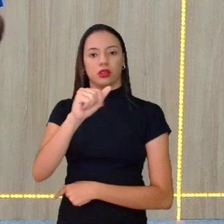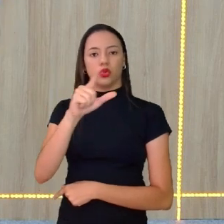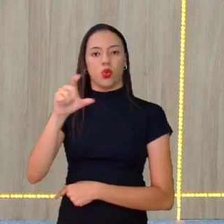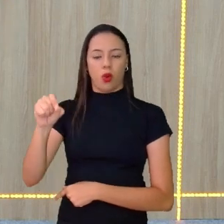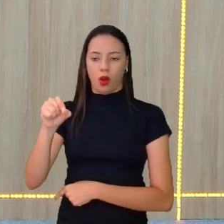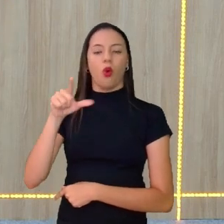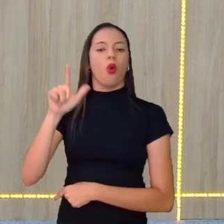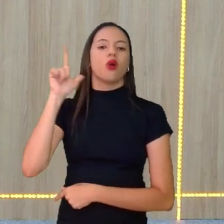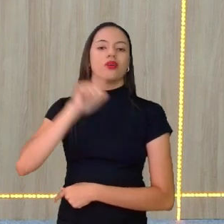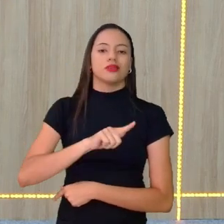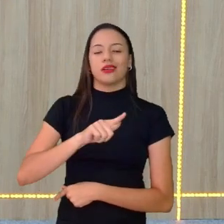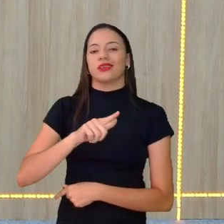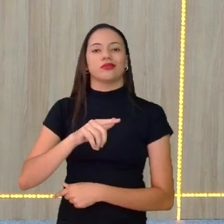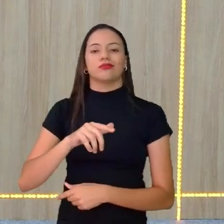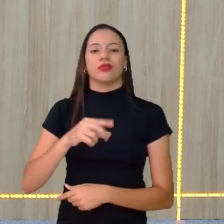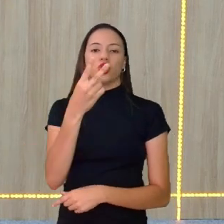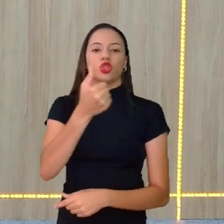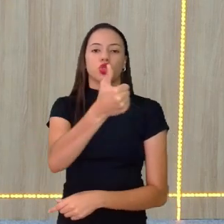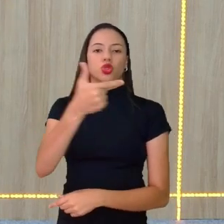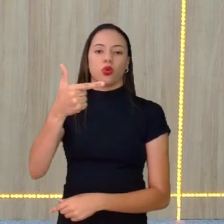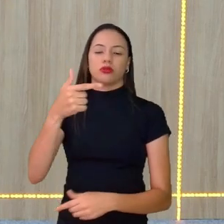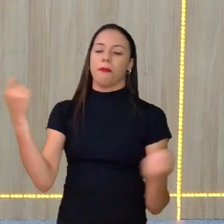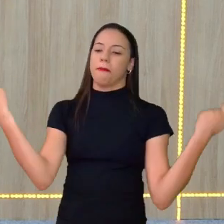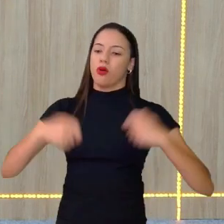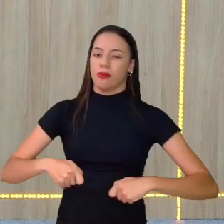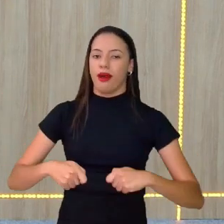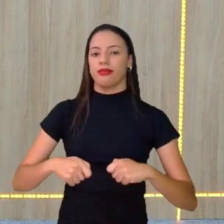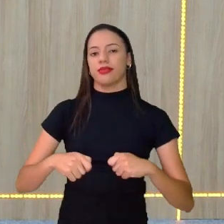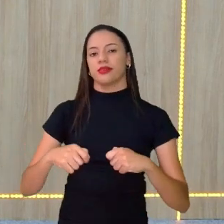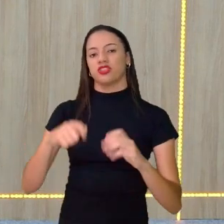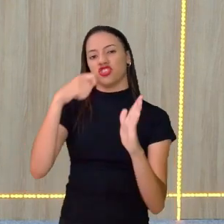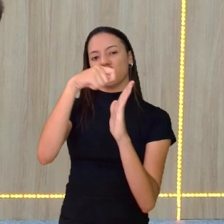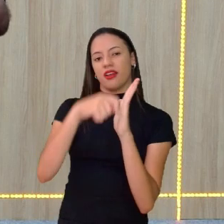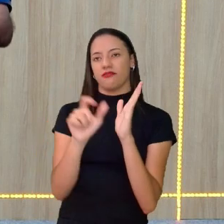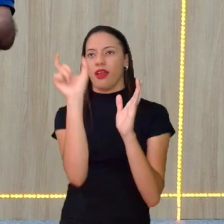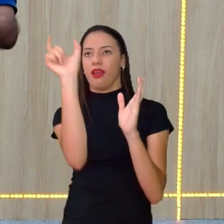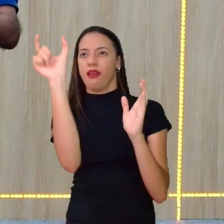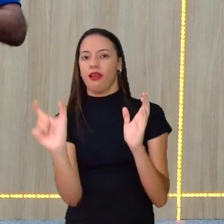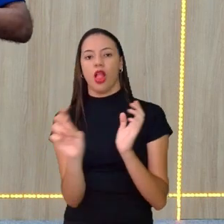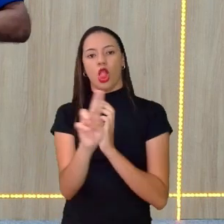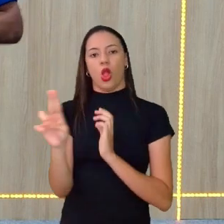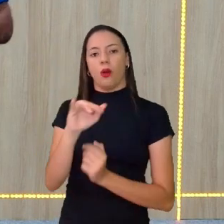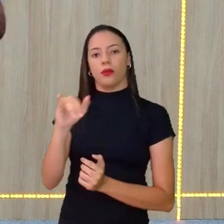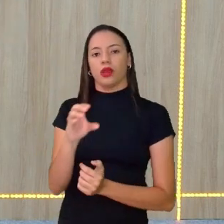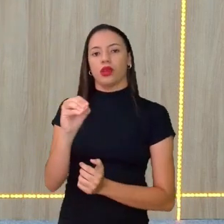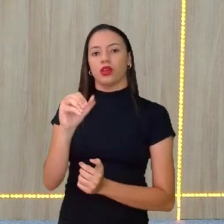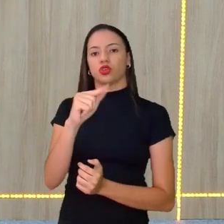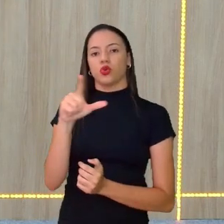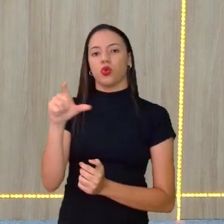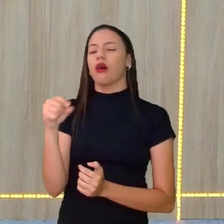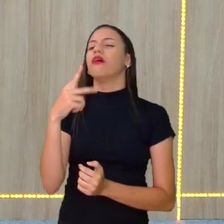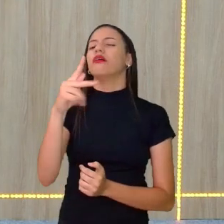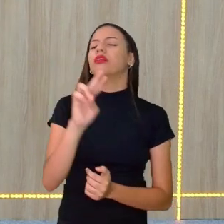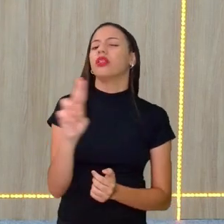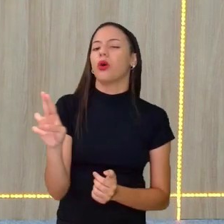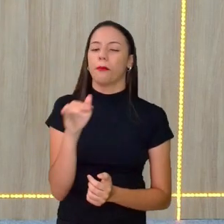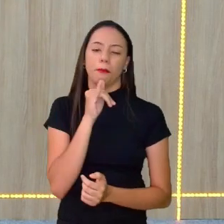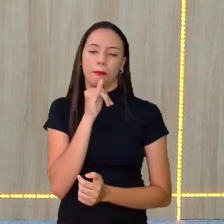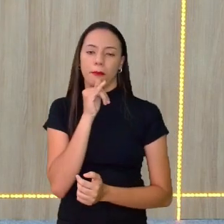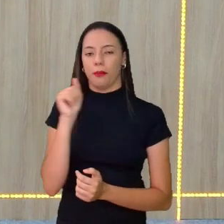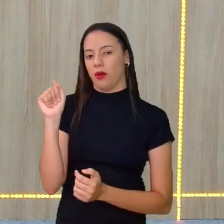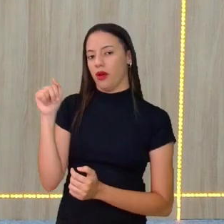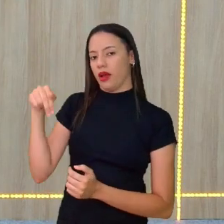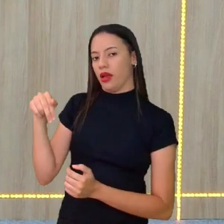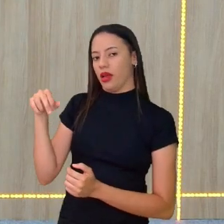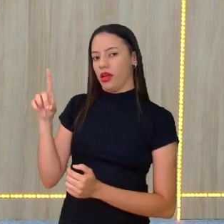12 maneiras diferentes de escrever João. E o seu nome? Como é que fica? Se colocar André, por